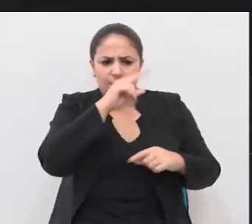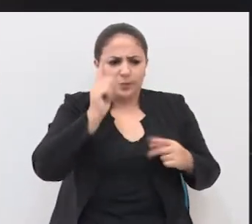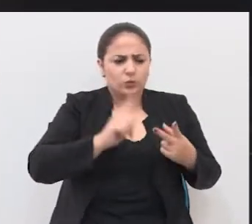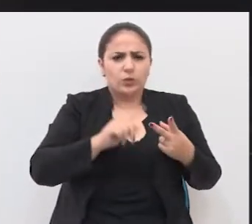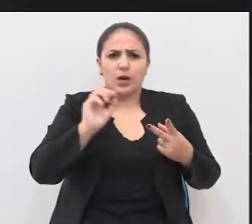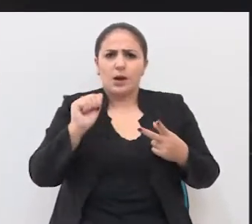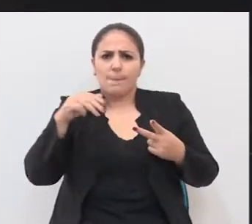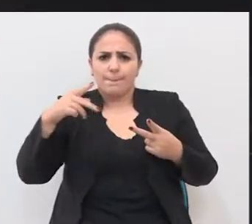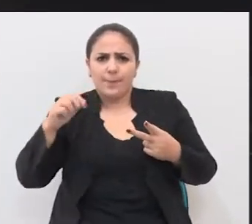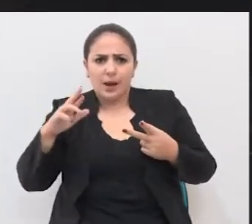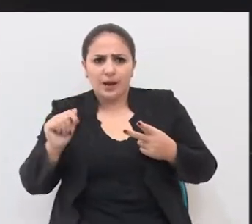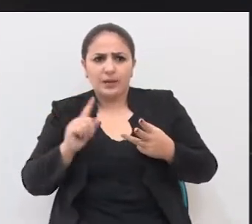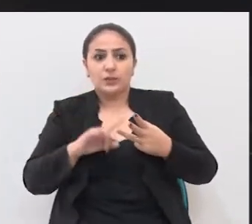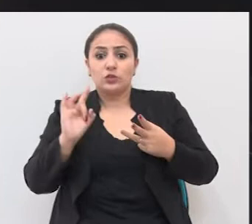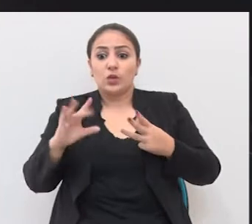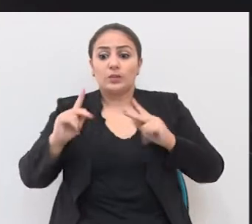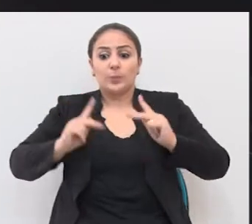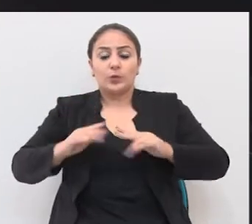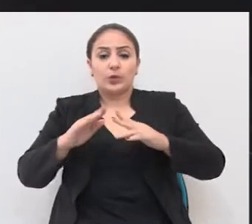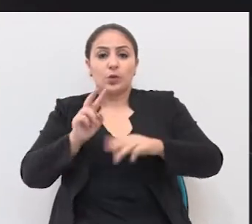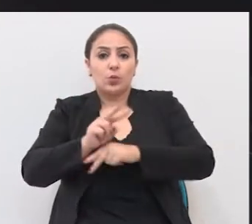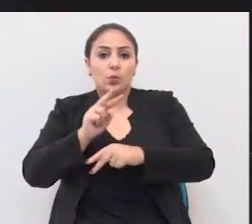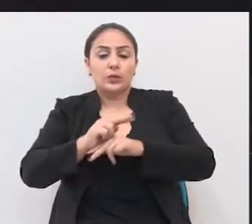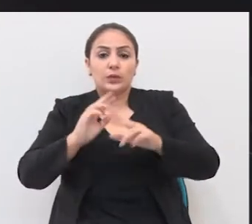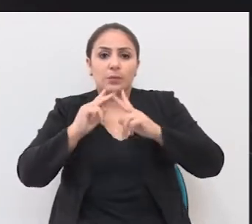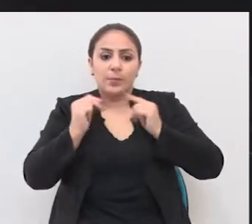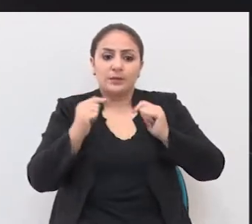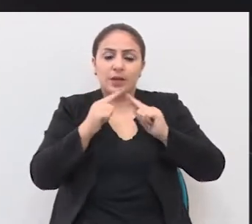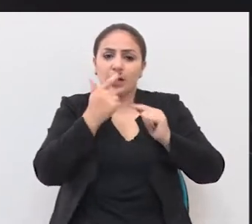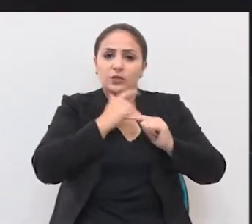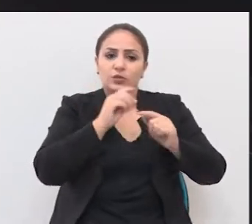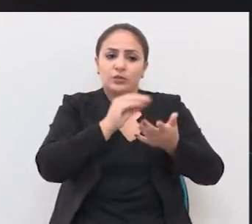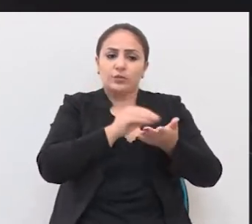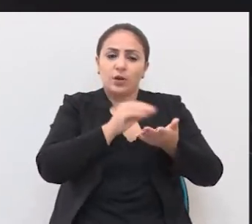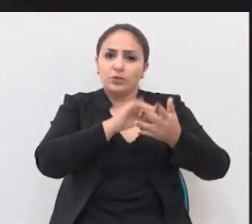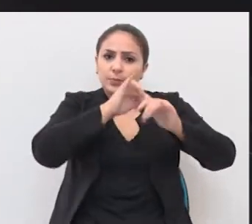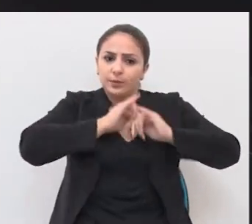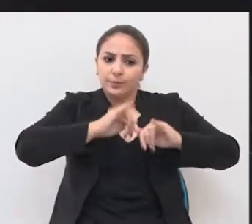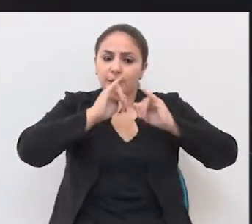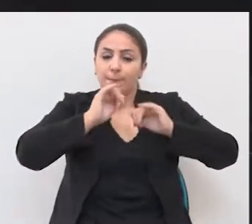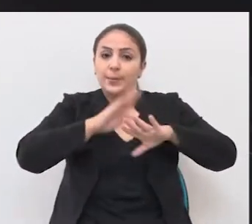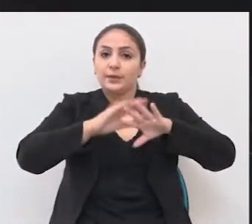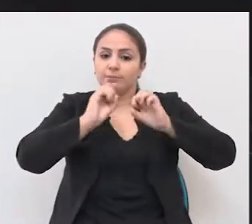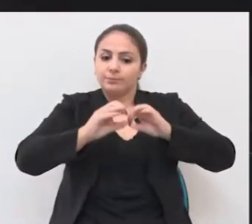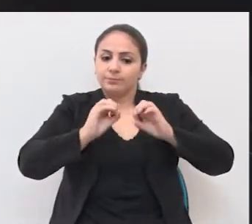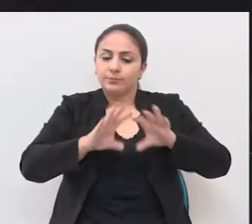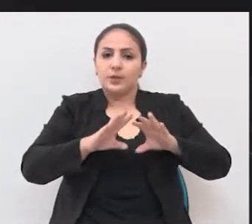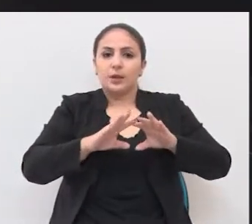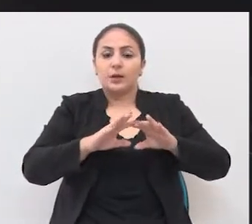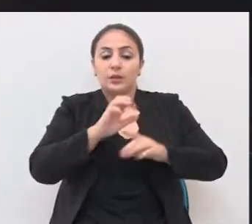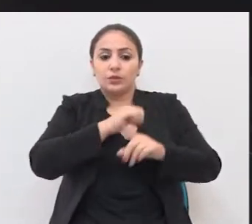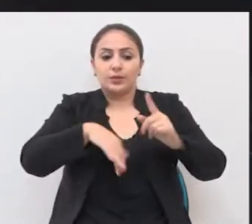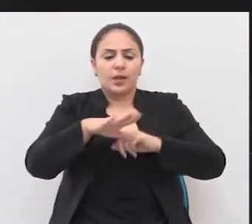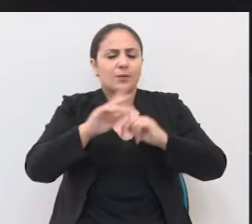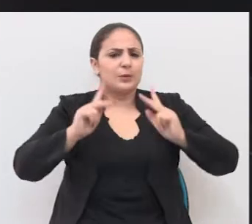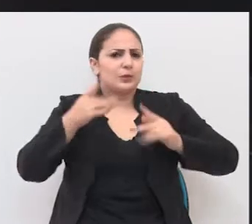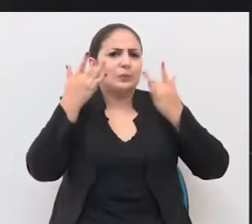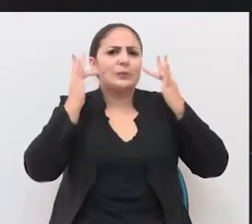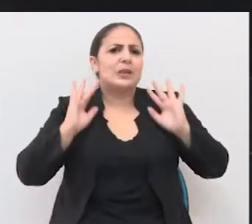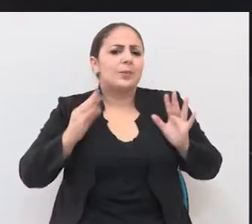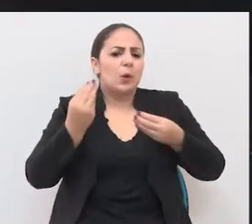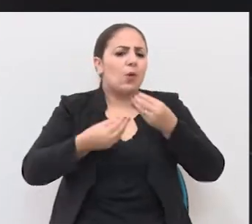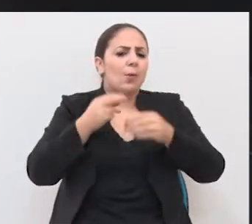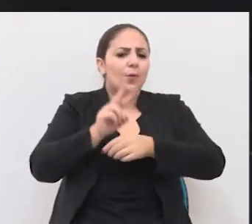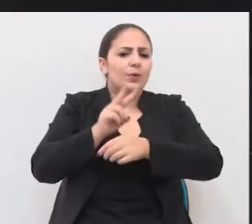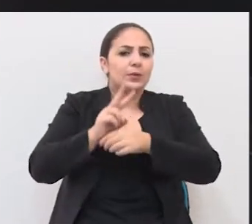não é da prefeitura, não da Ampara, não é dos protetores de animais. Tem um falta aí, de repente, até uma campanha mais educativa para a sociedade, que muita gente